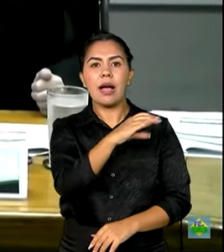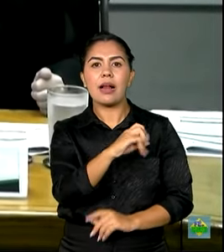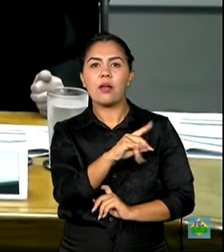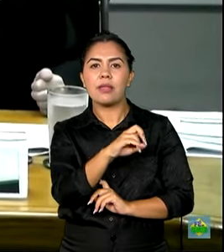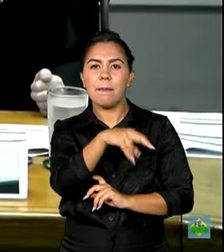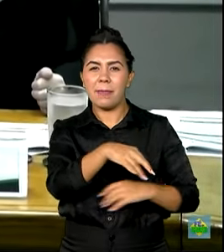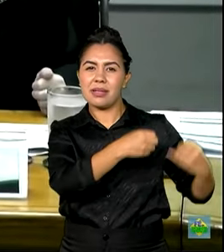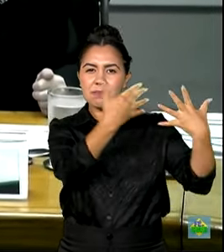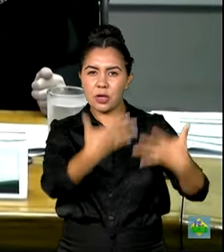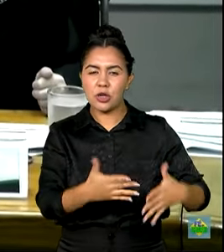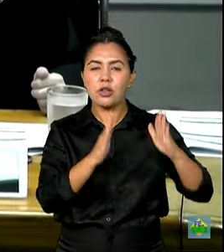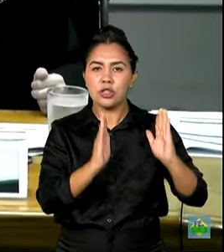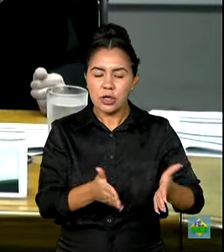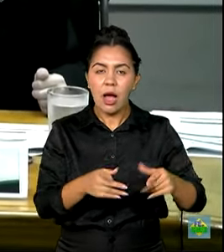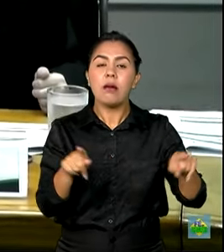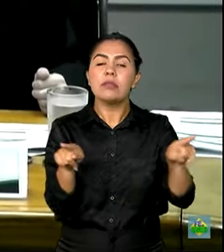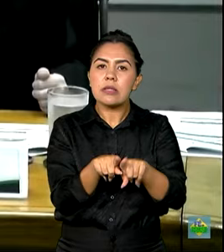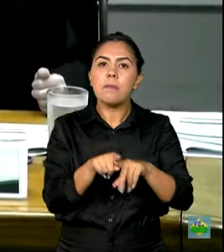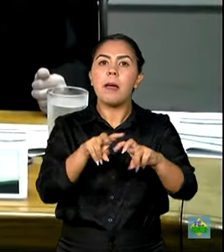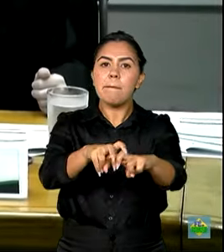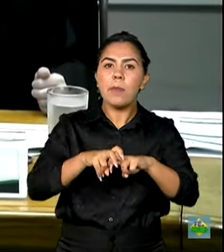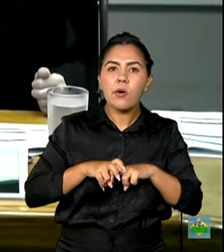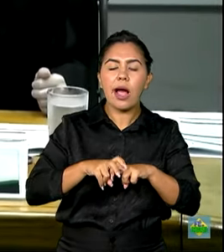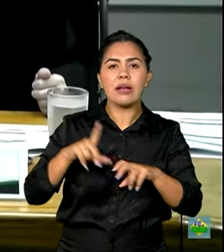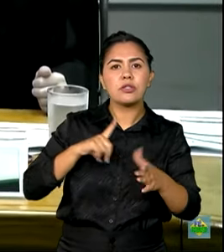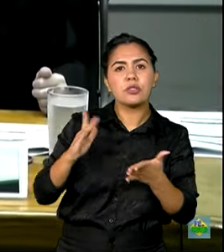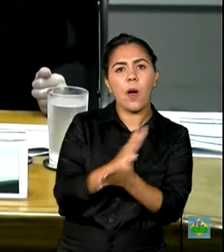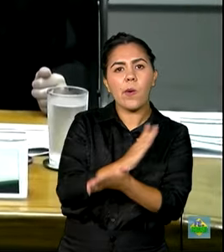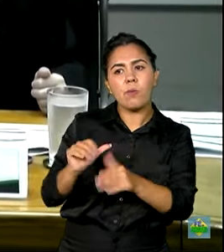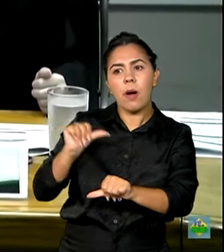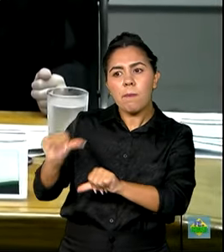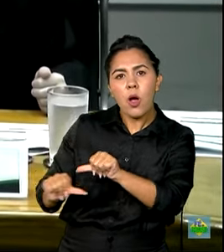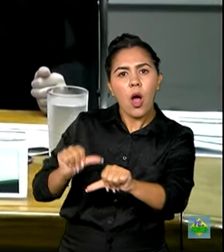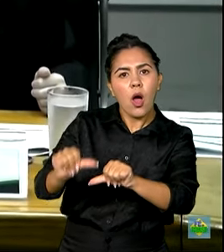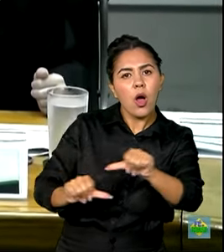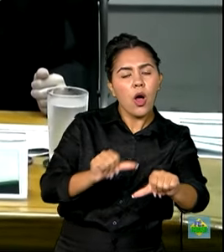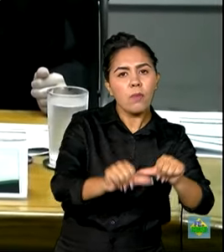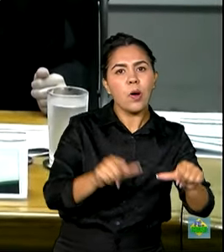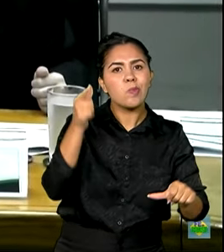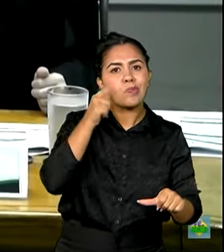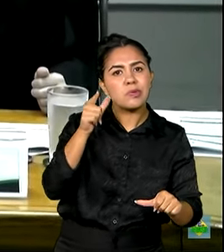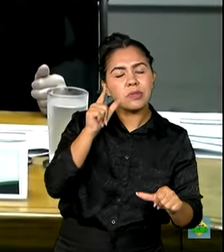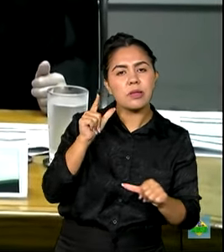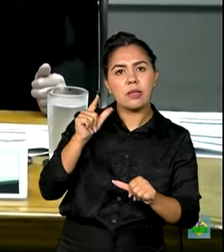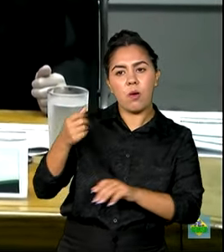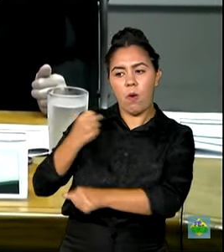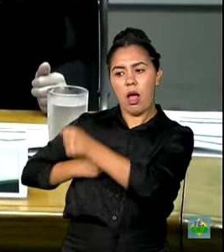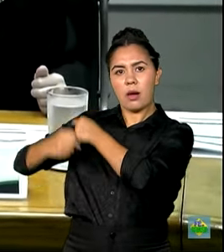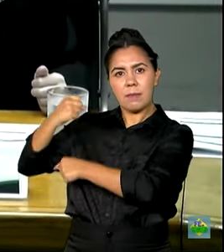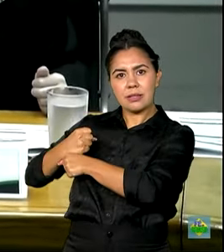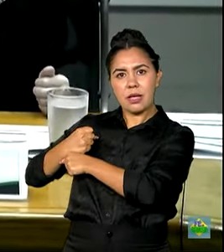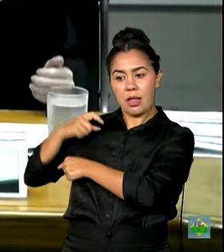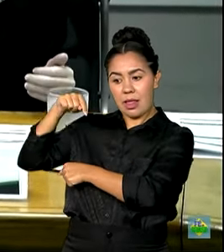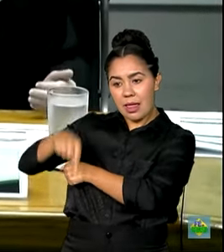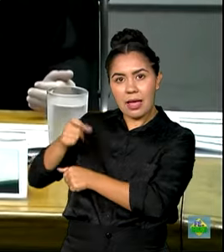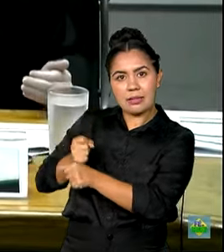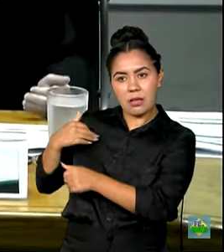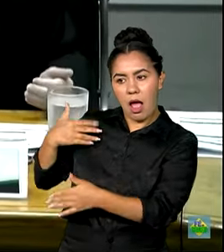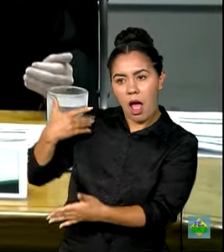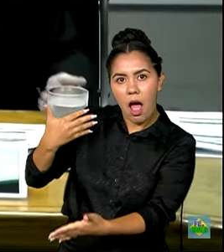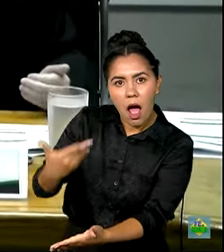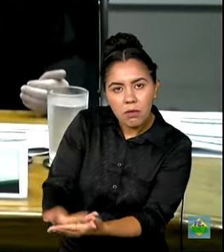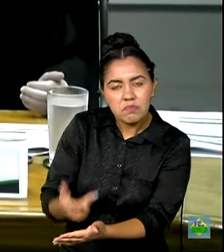e da PMC, mas também por alterações que aconteceram ao longo de 2023 e 2024 na